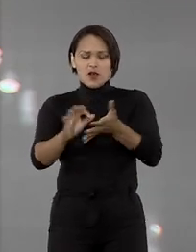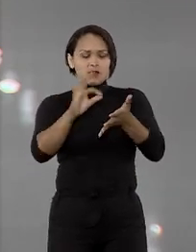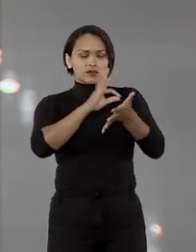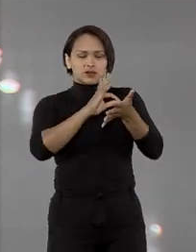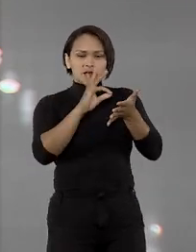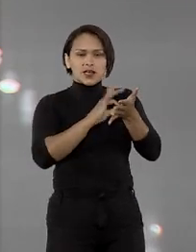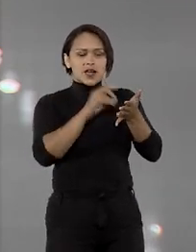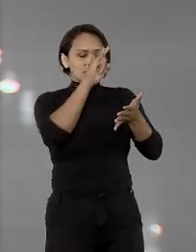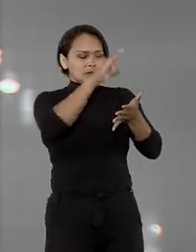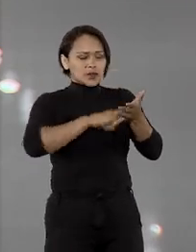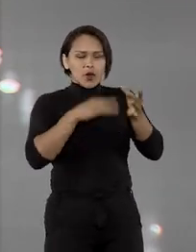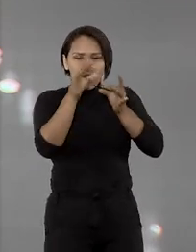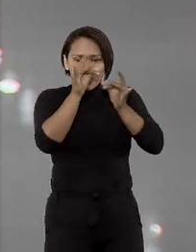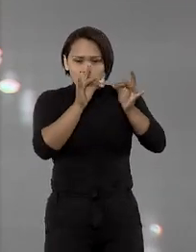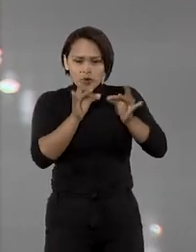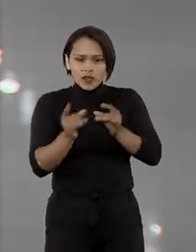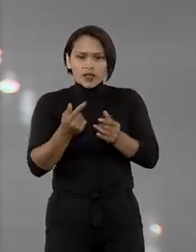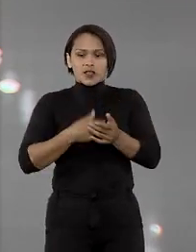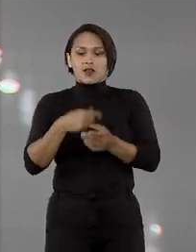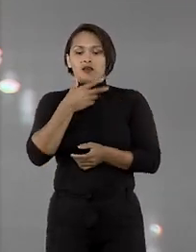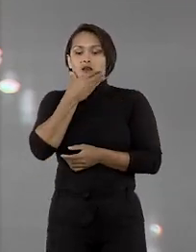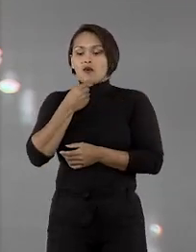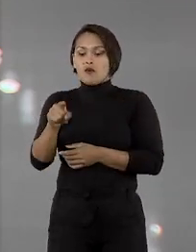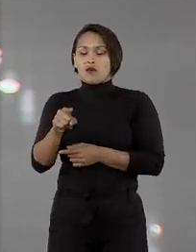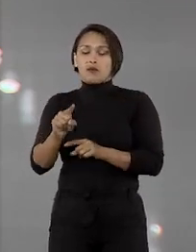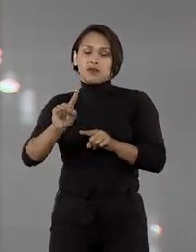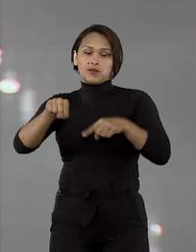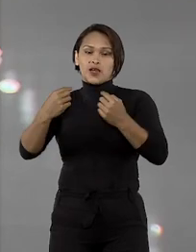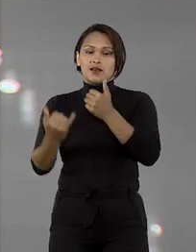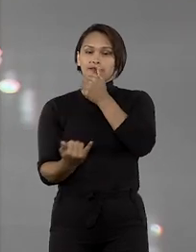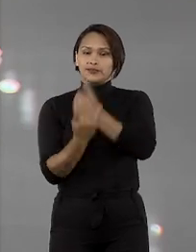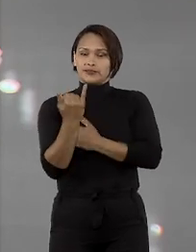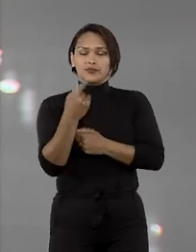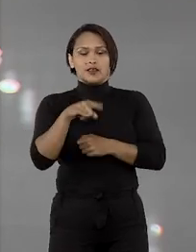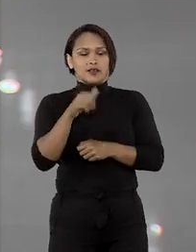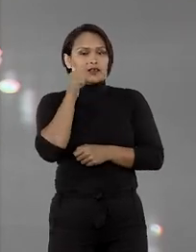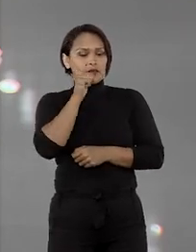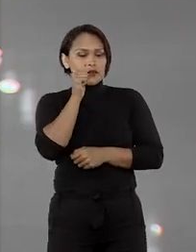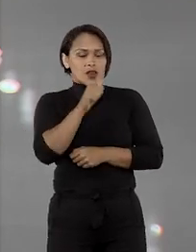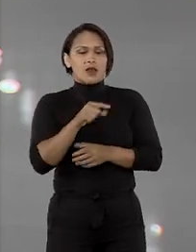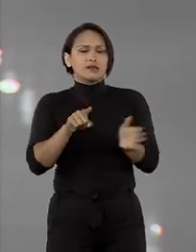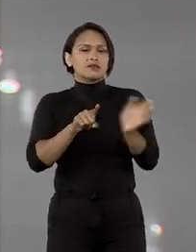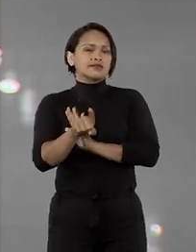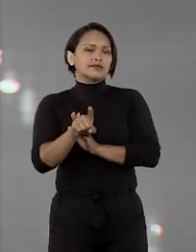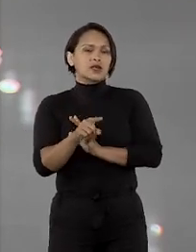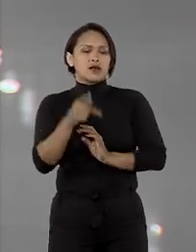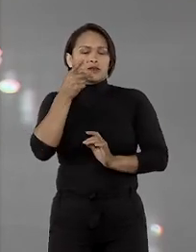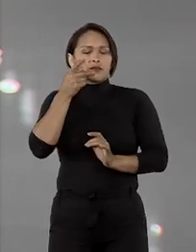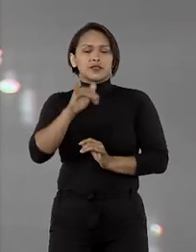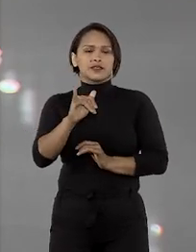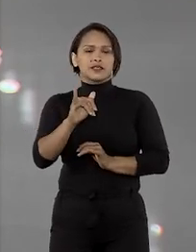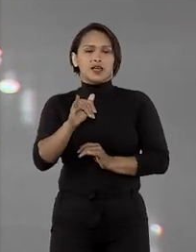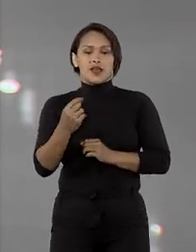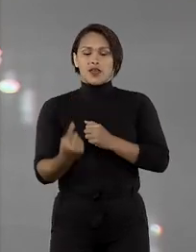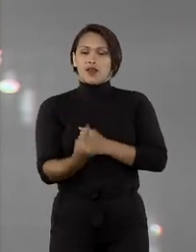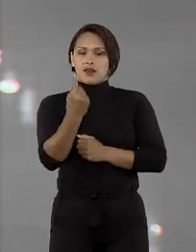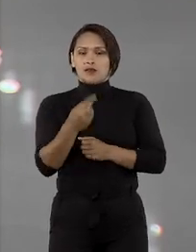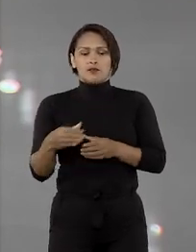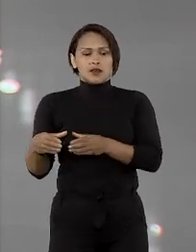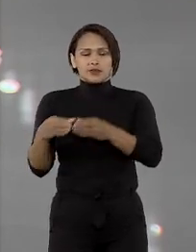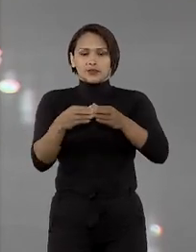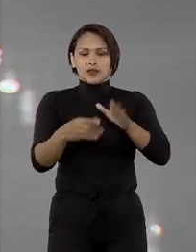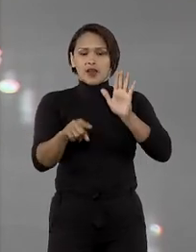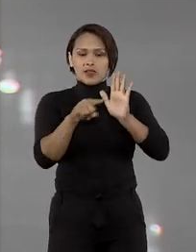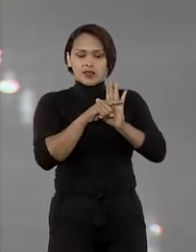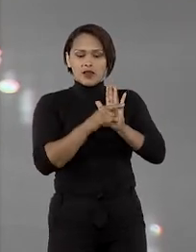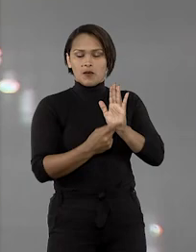homem que, depois de ter sido alertado sobre possível infidelidade da esposa, questionou a paternidade. Em primeiro grau, apesar do resultado